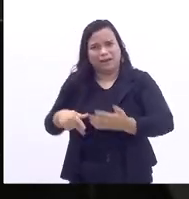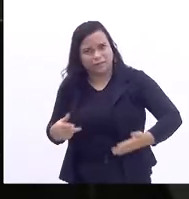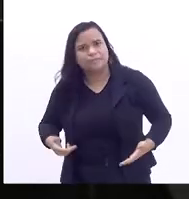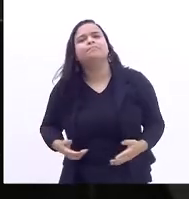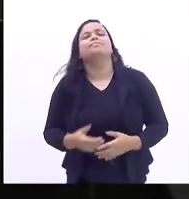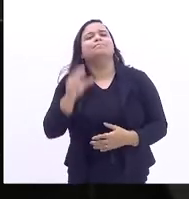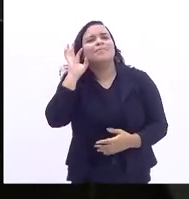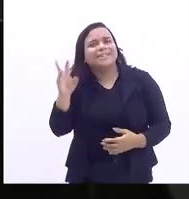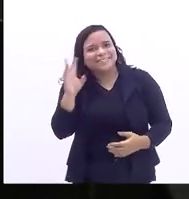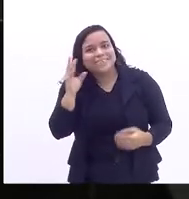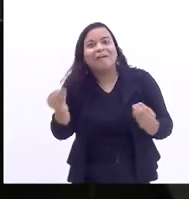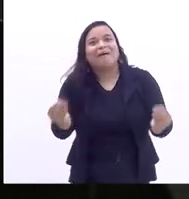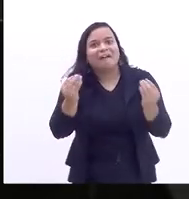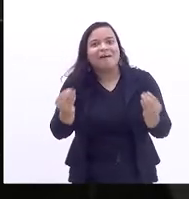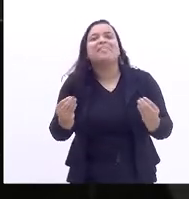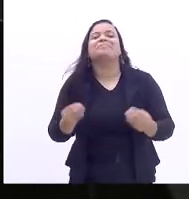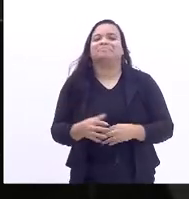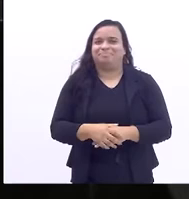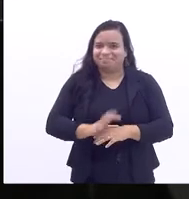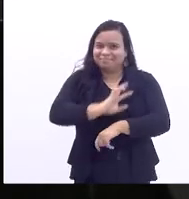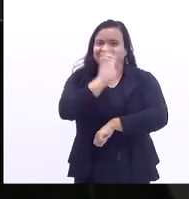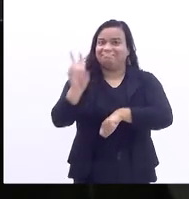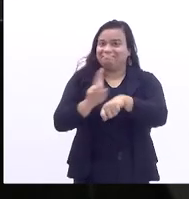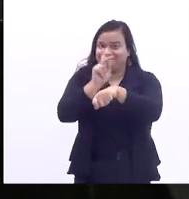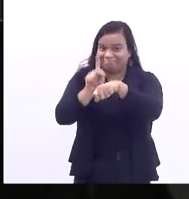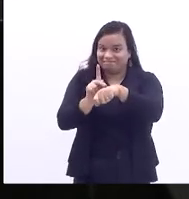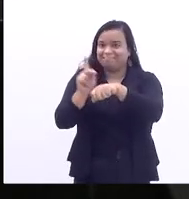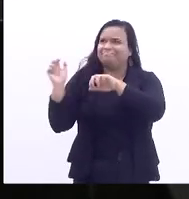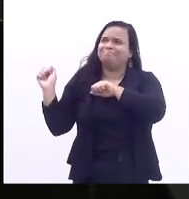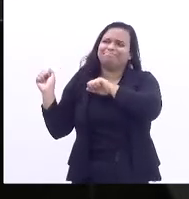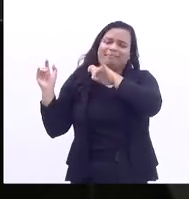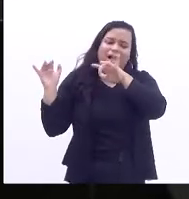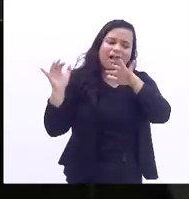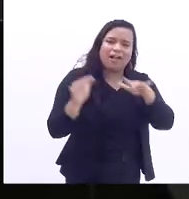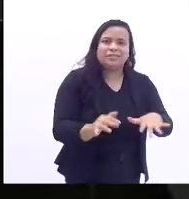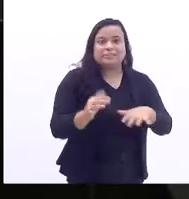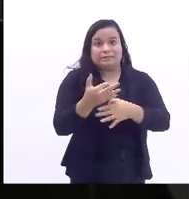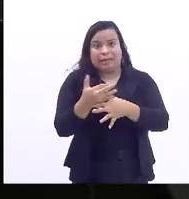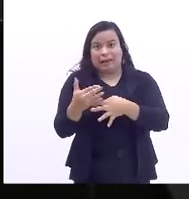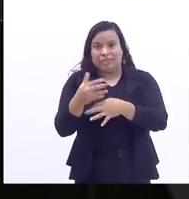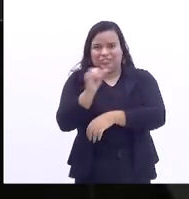chefes de Estado num país e numa cidade. bom,